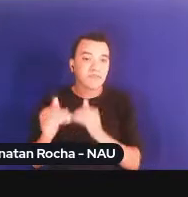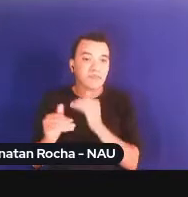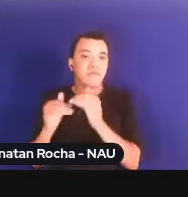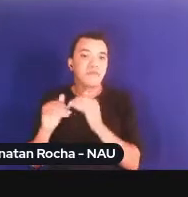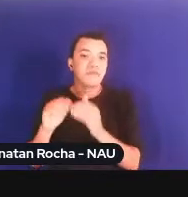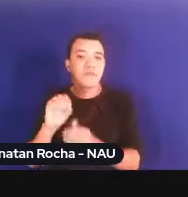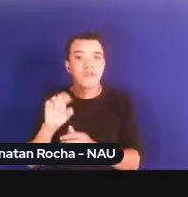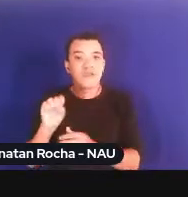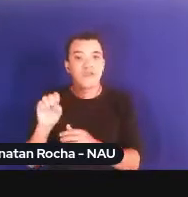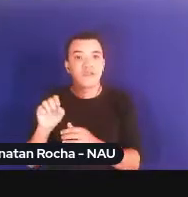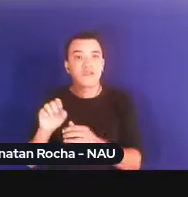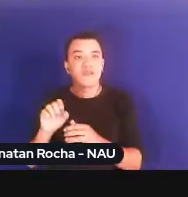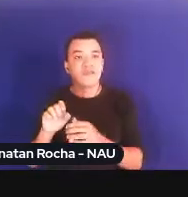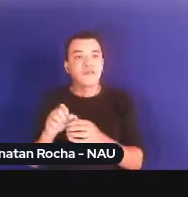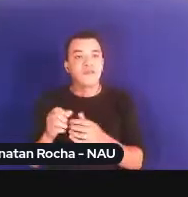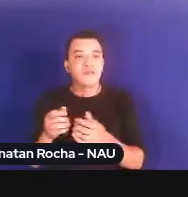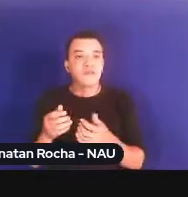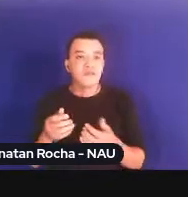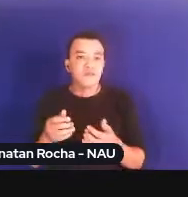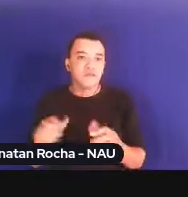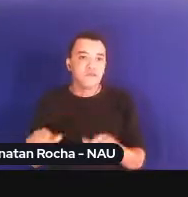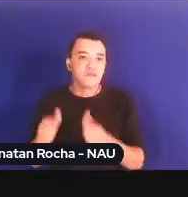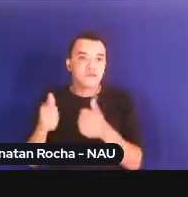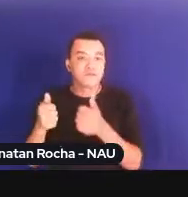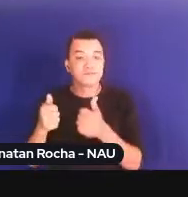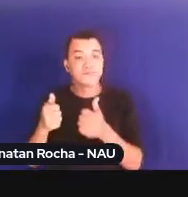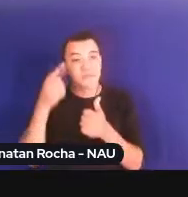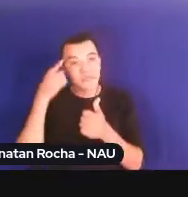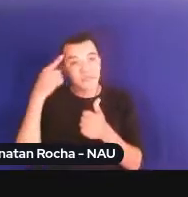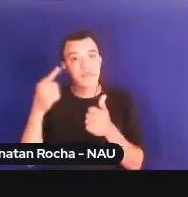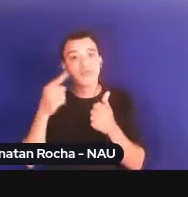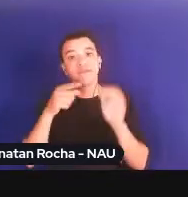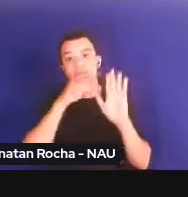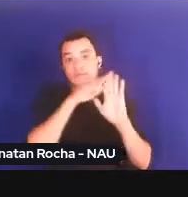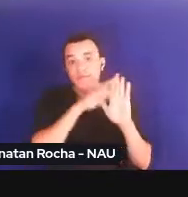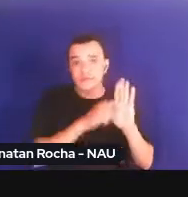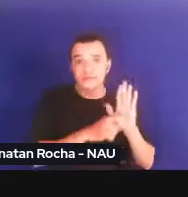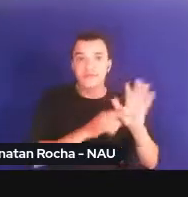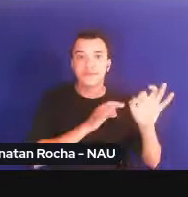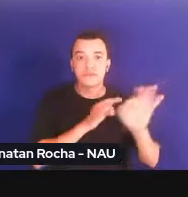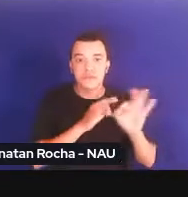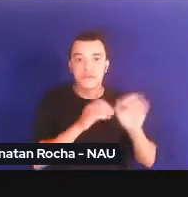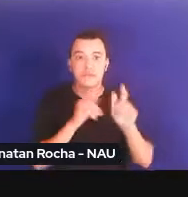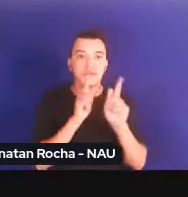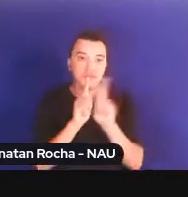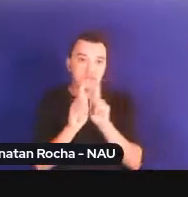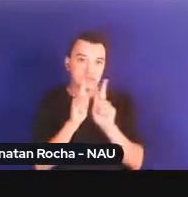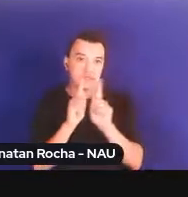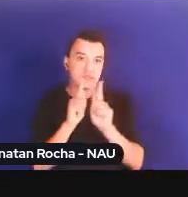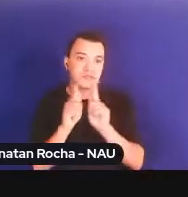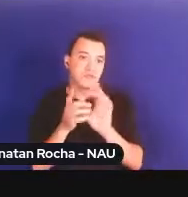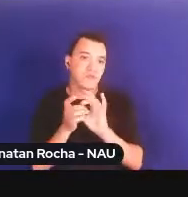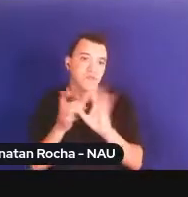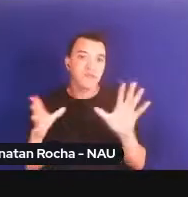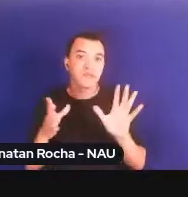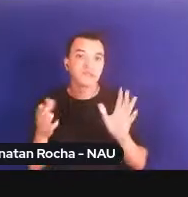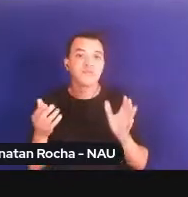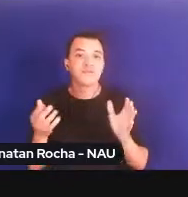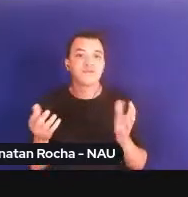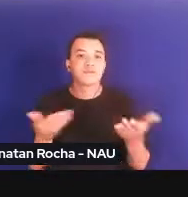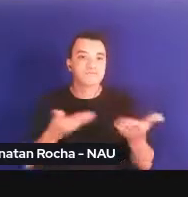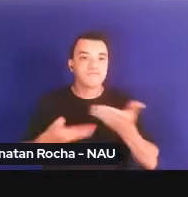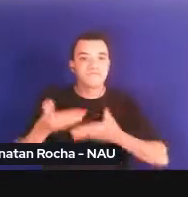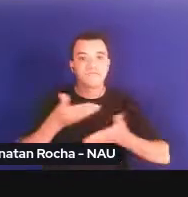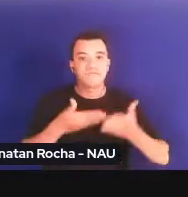a partir de uma ideia de planejamento de gestão participativa e democrática a Gira